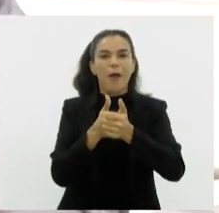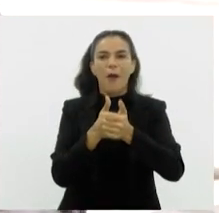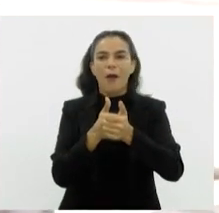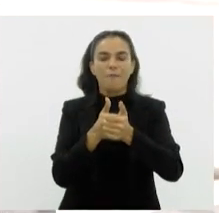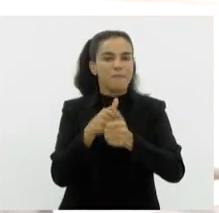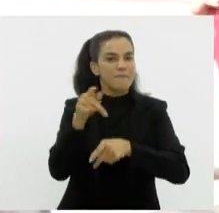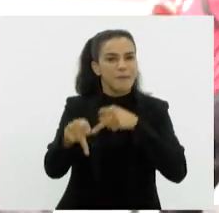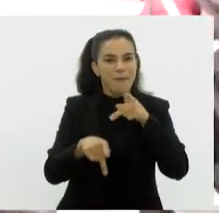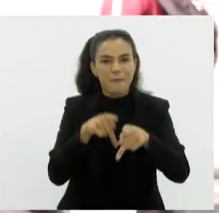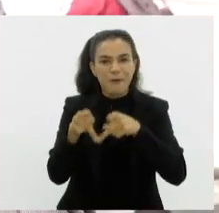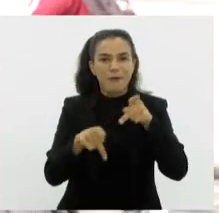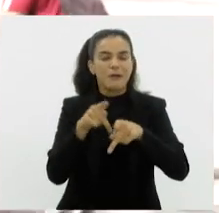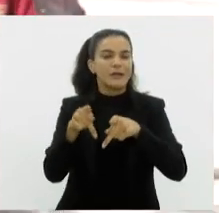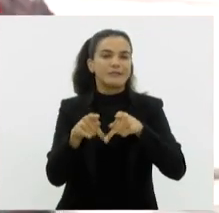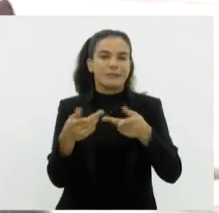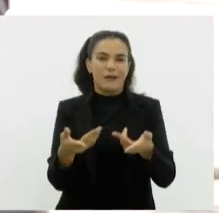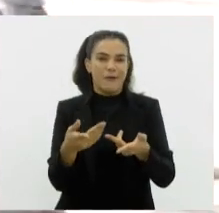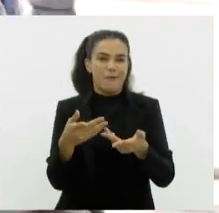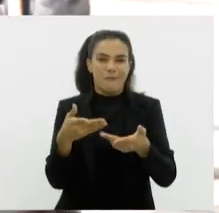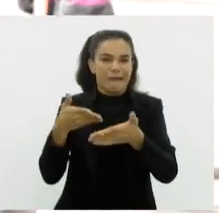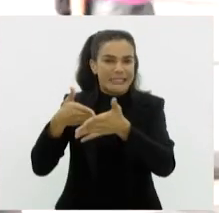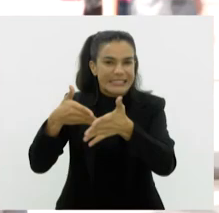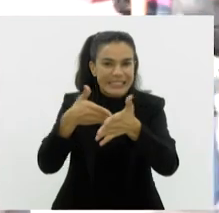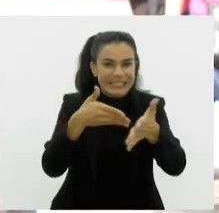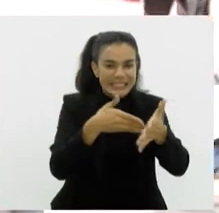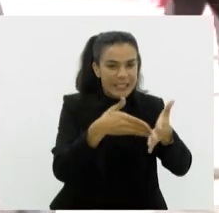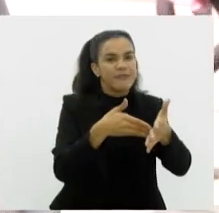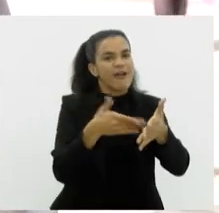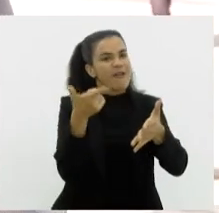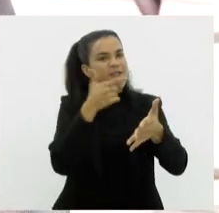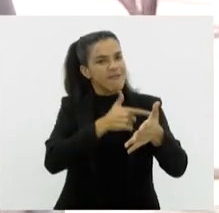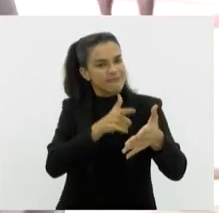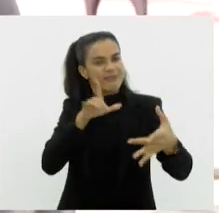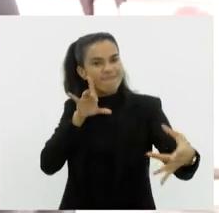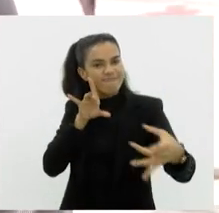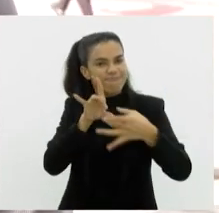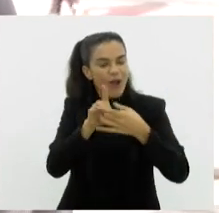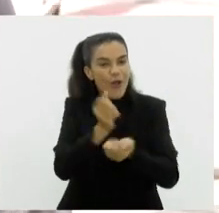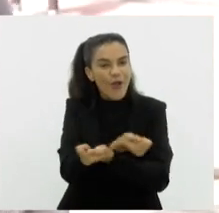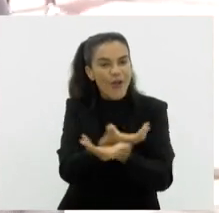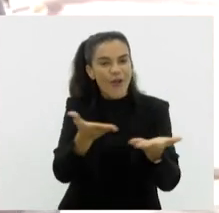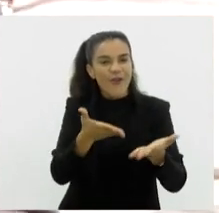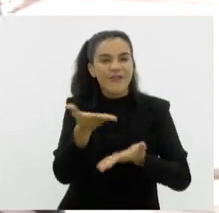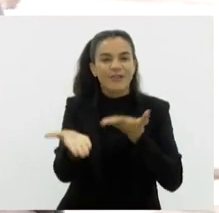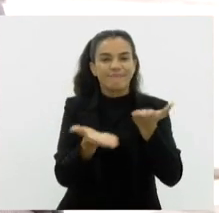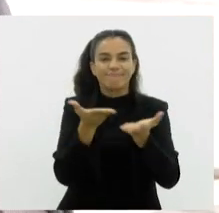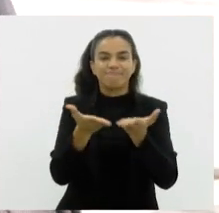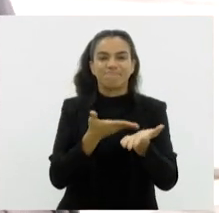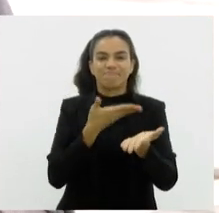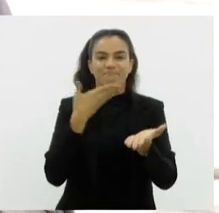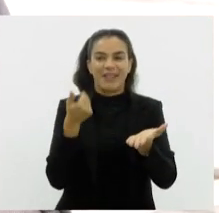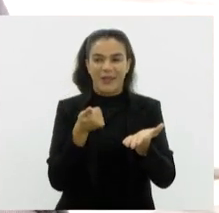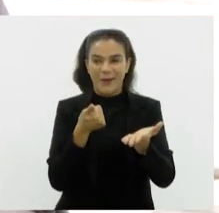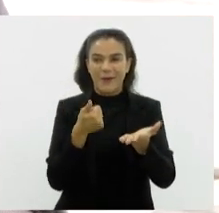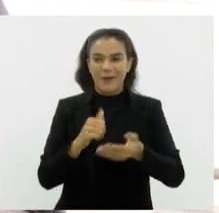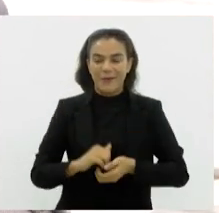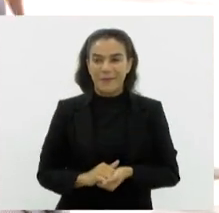a população, seja ela com a dificuldade que tiver, a gente vai tentar chegar e oferecer um serviço melhor. Eu acho que